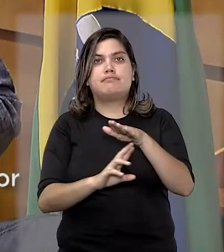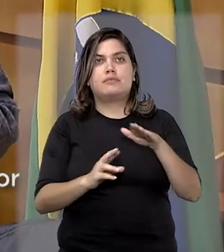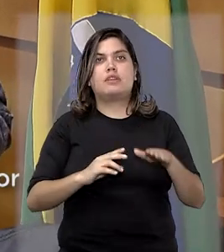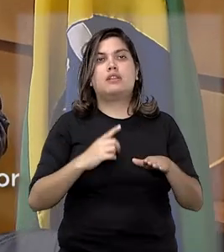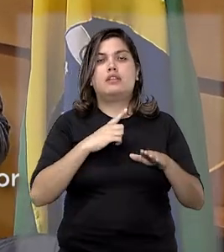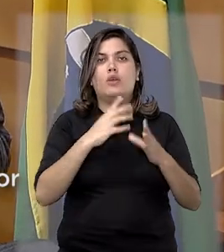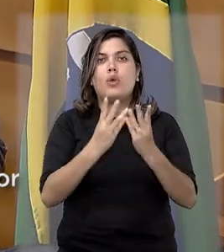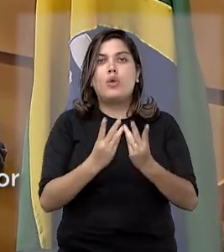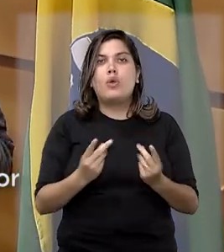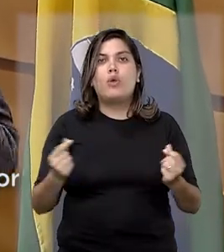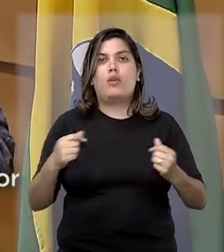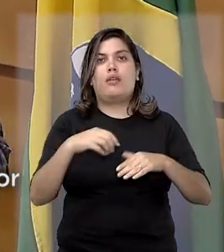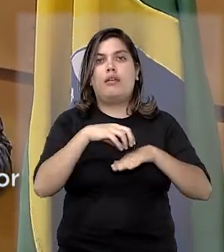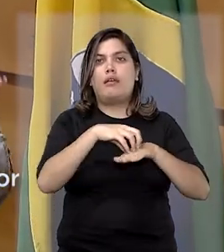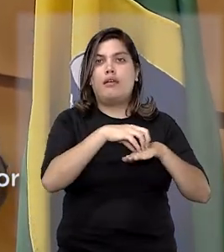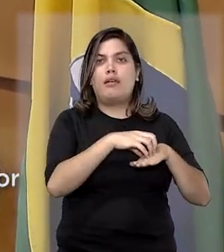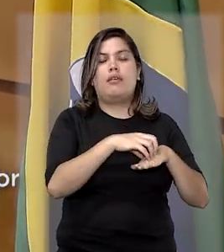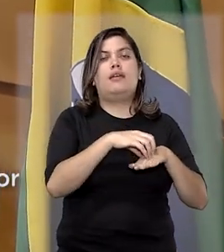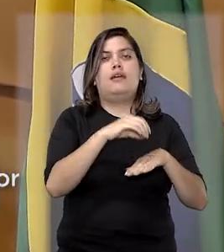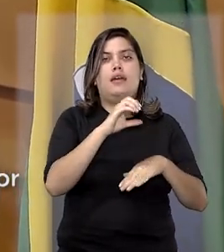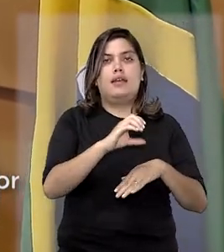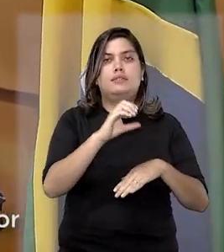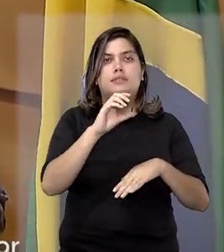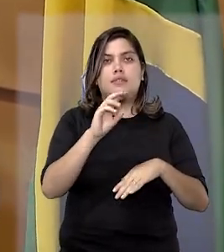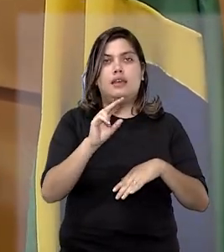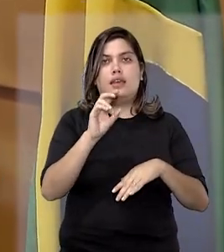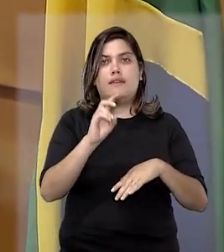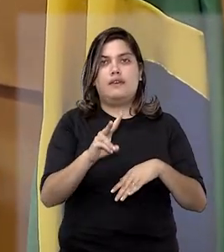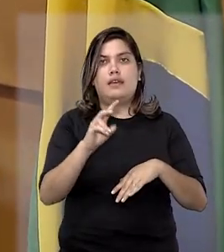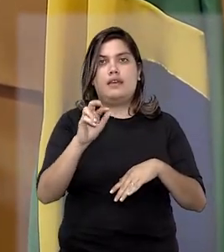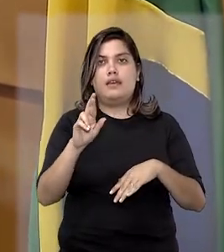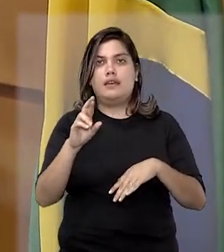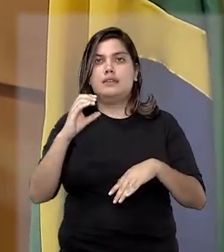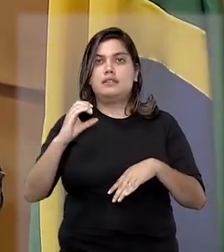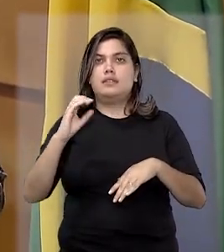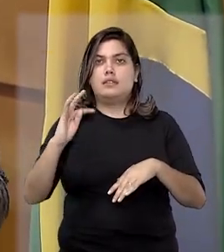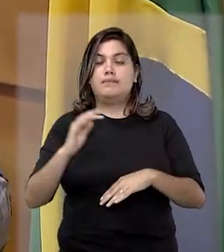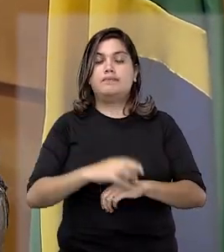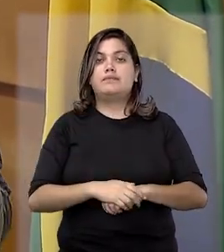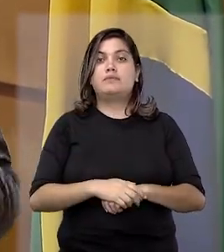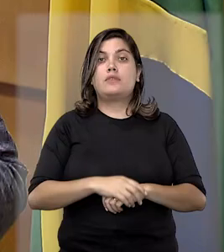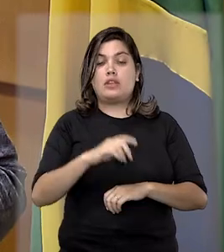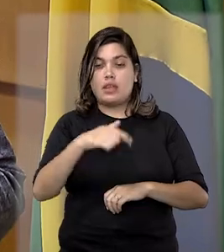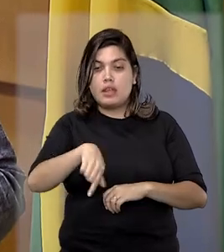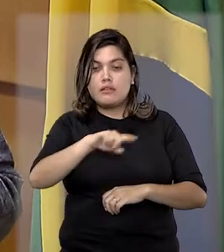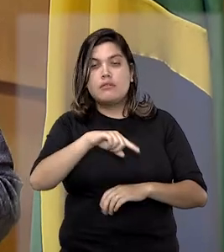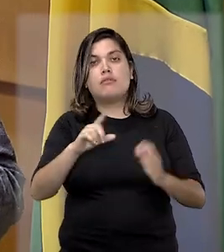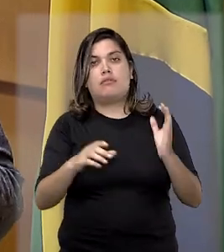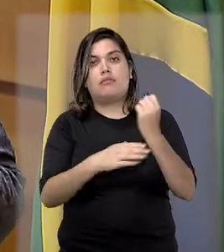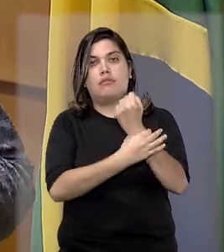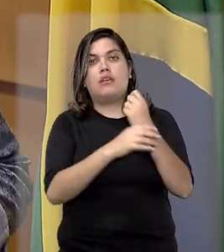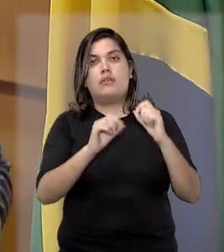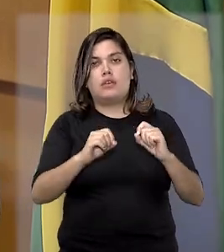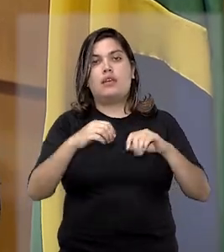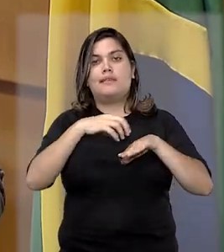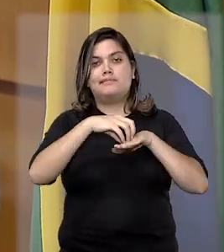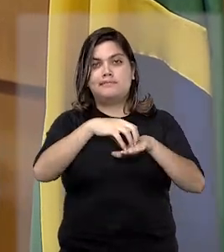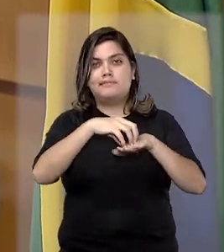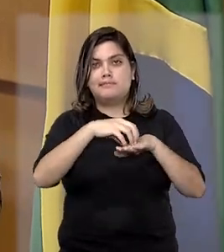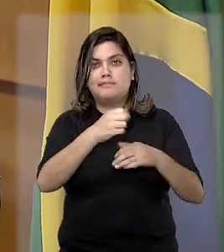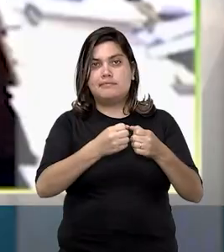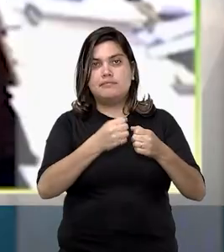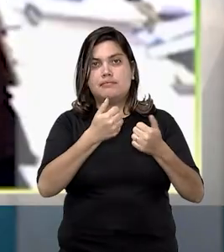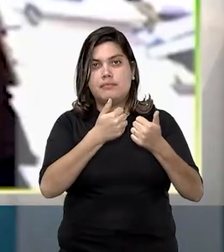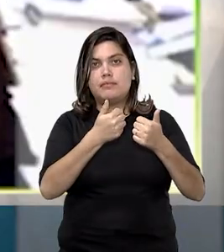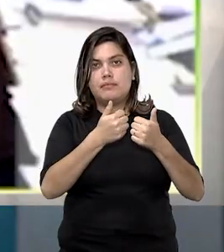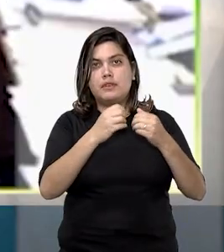desaparecimento de carga, RCF-DC. De acordo com os ministros, o segurado, nesses casos, é a transportadora.